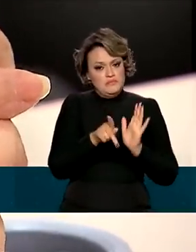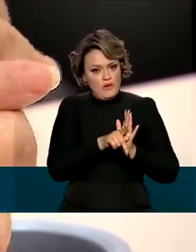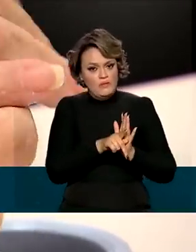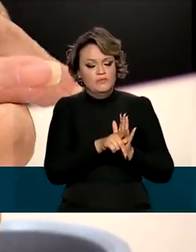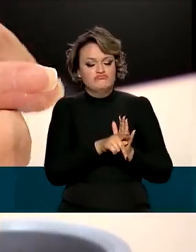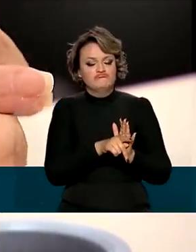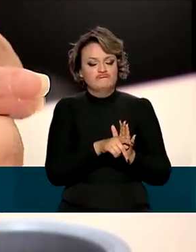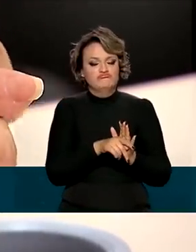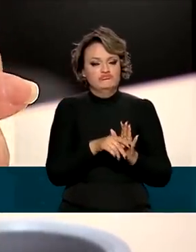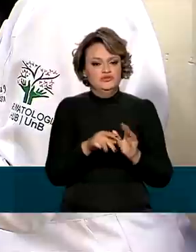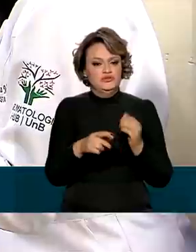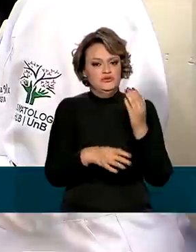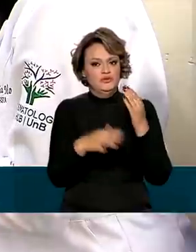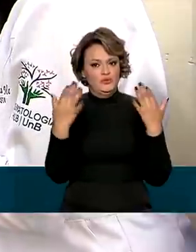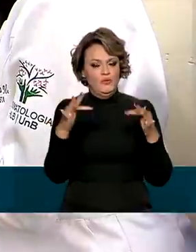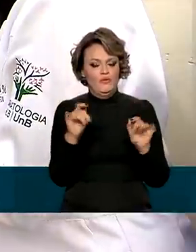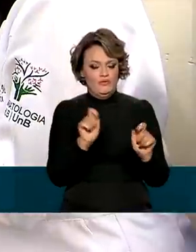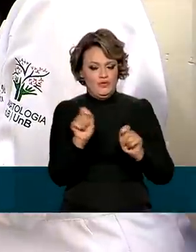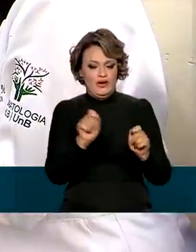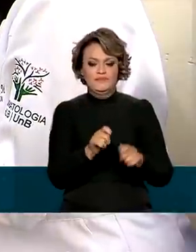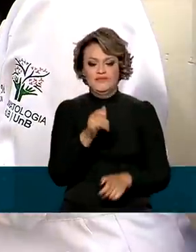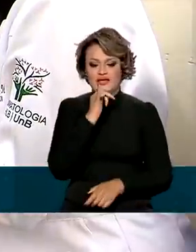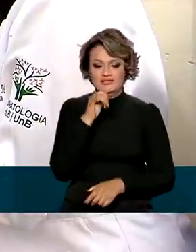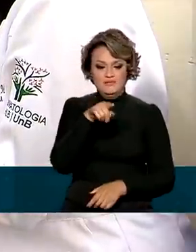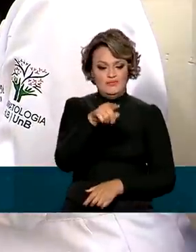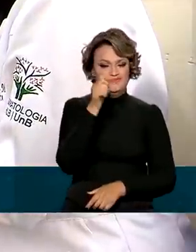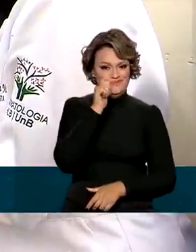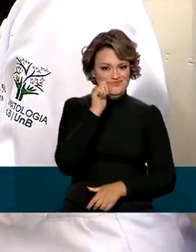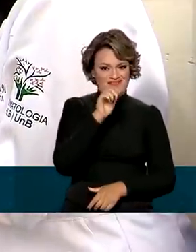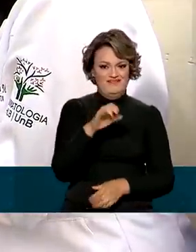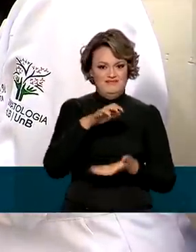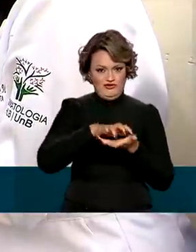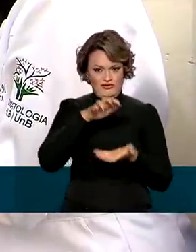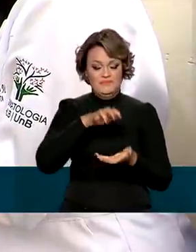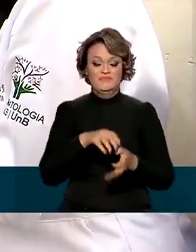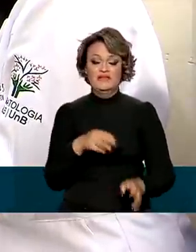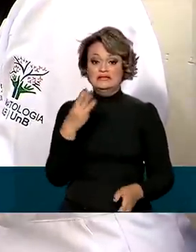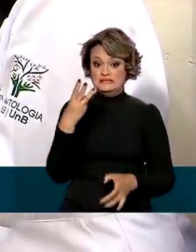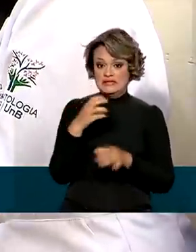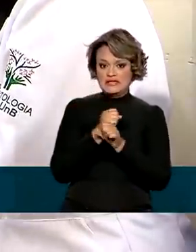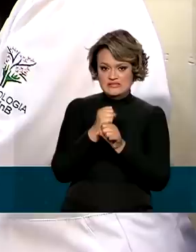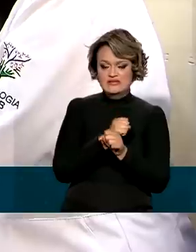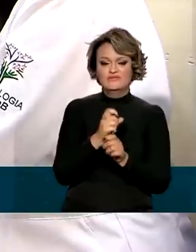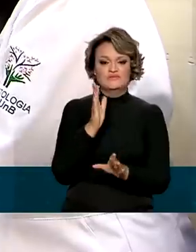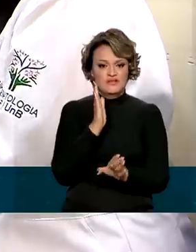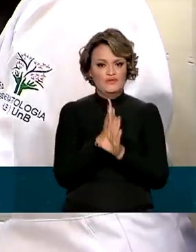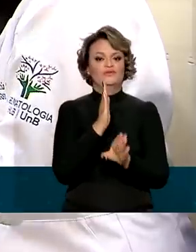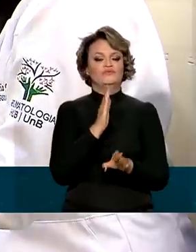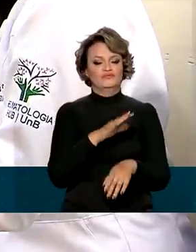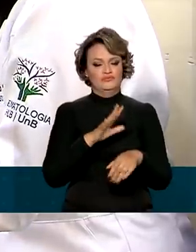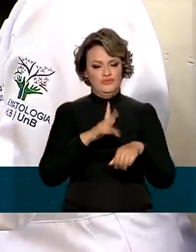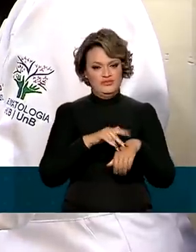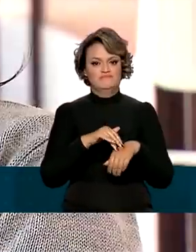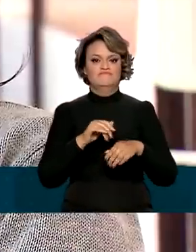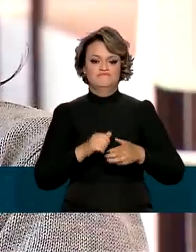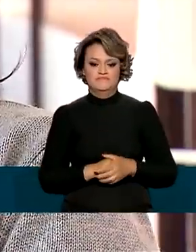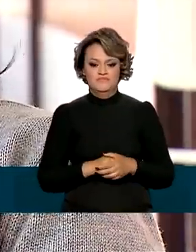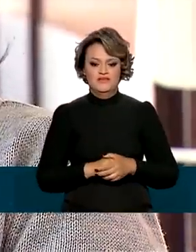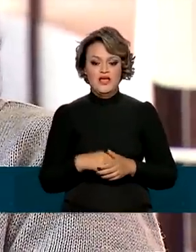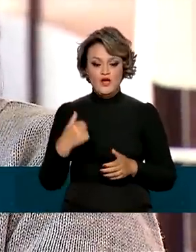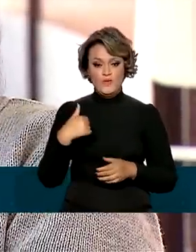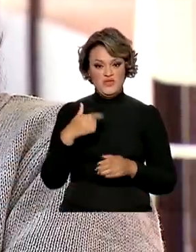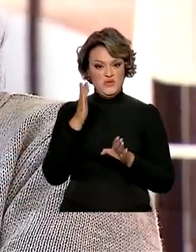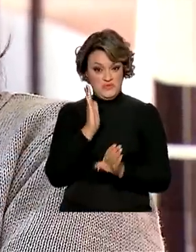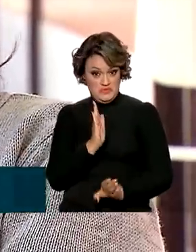e anti-inflamatórios. É o caso de dona Edith, que há três anos descobriu que tem a doença. Quando eu